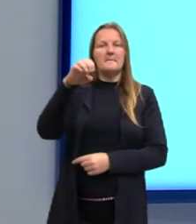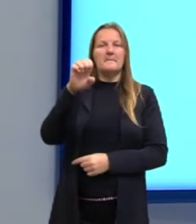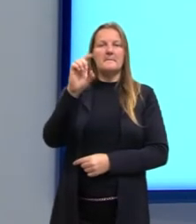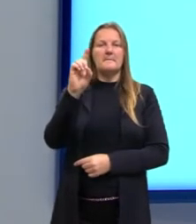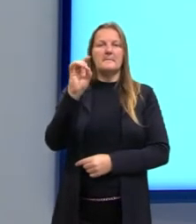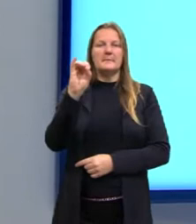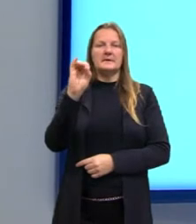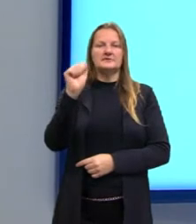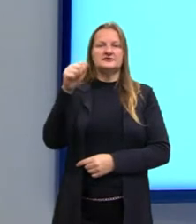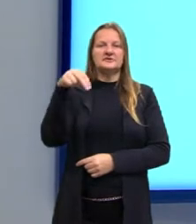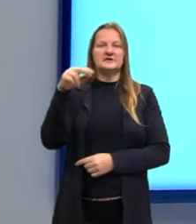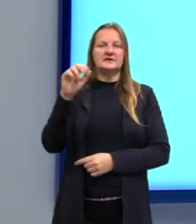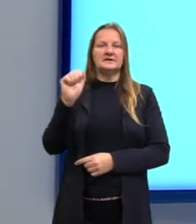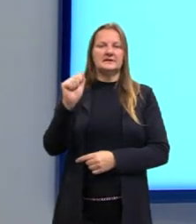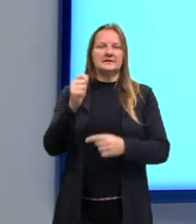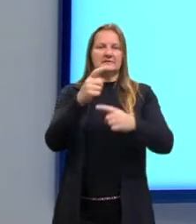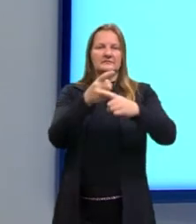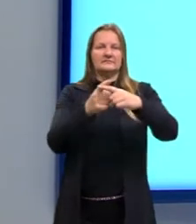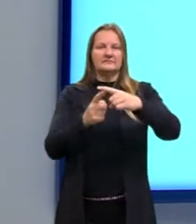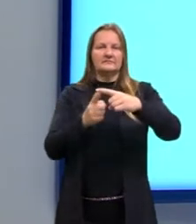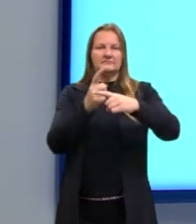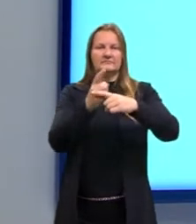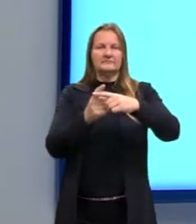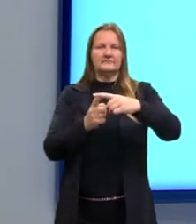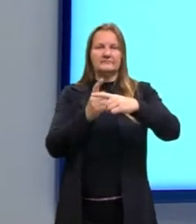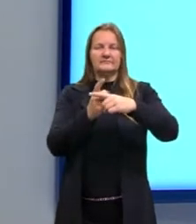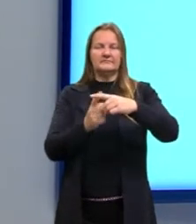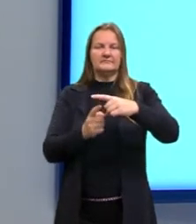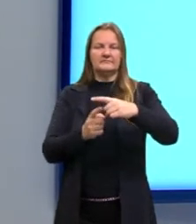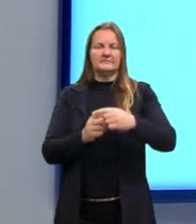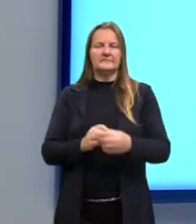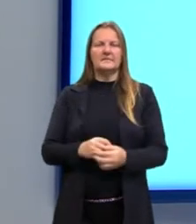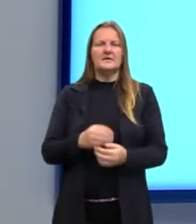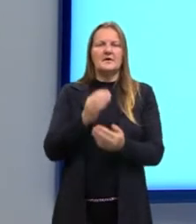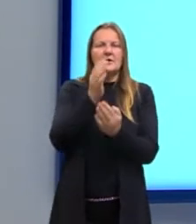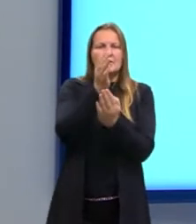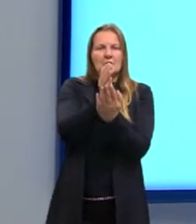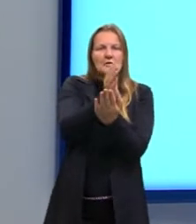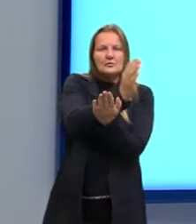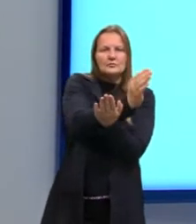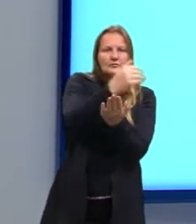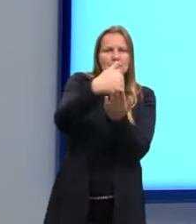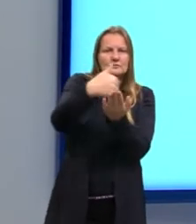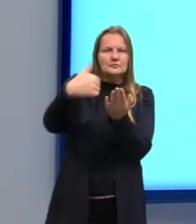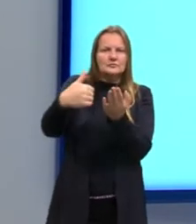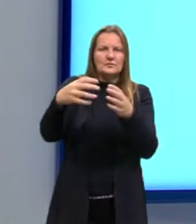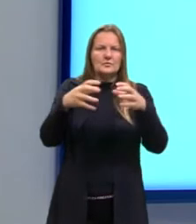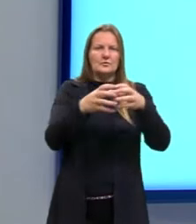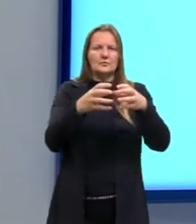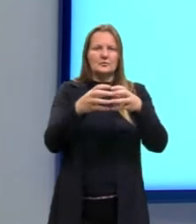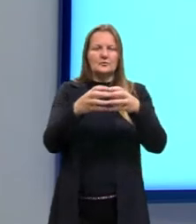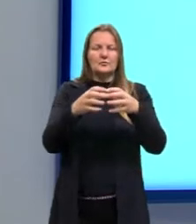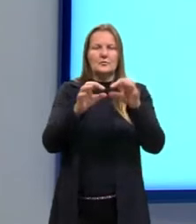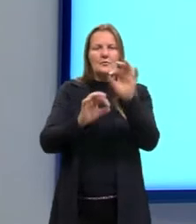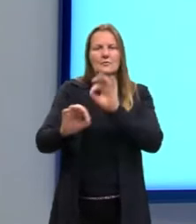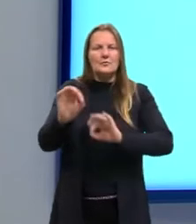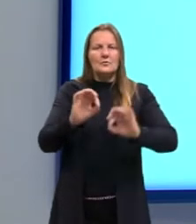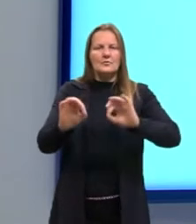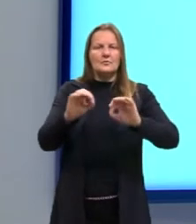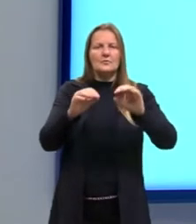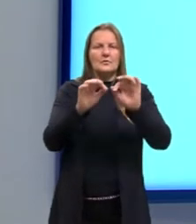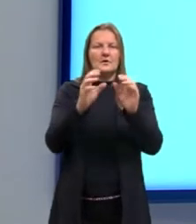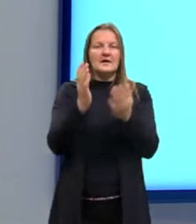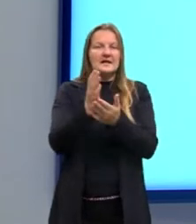é a mediana. Ela é o valor que está no meio do conjunto ordenado dos